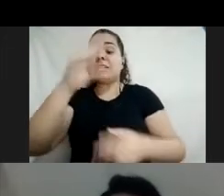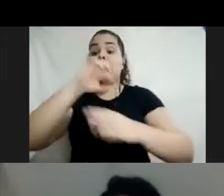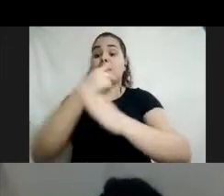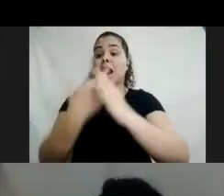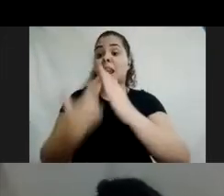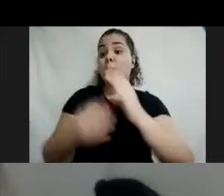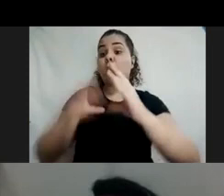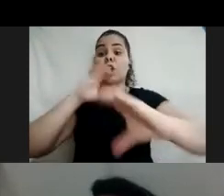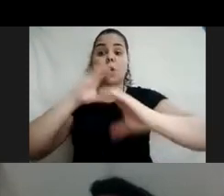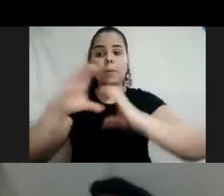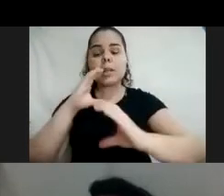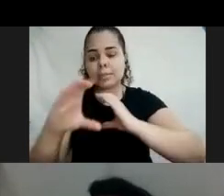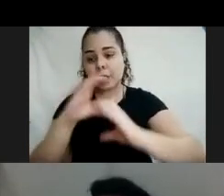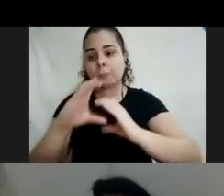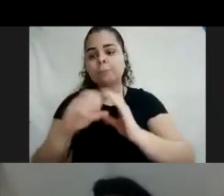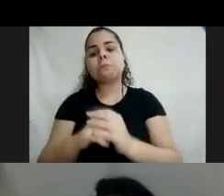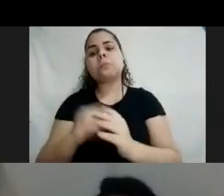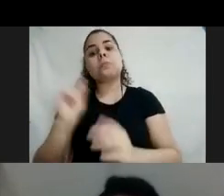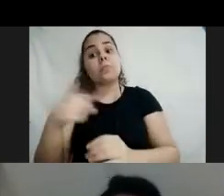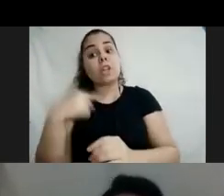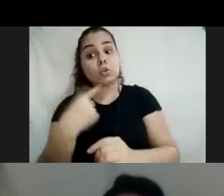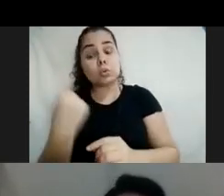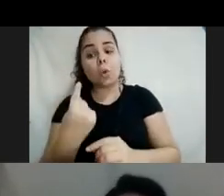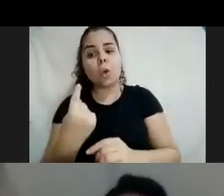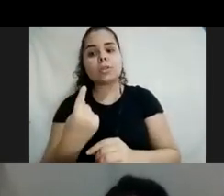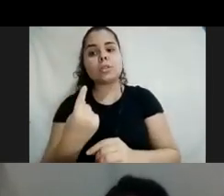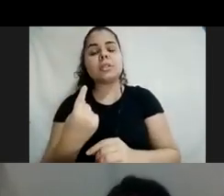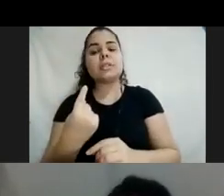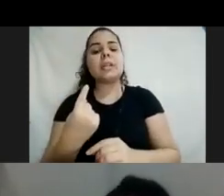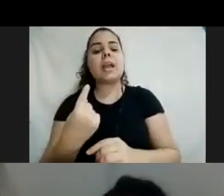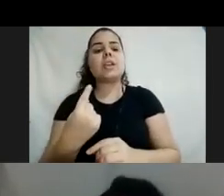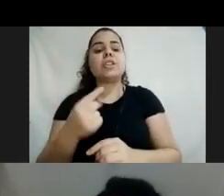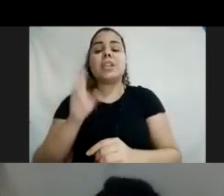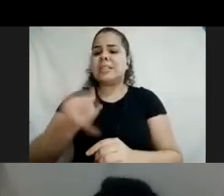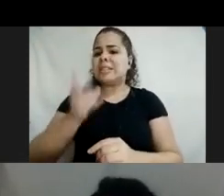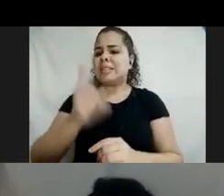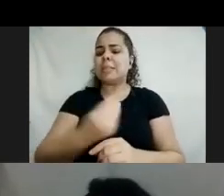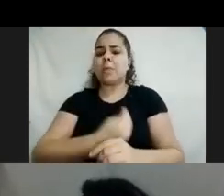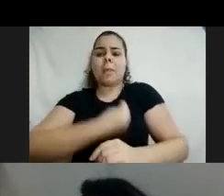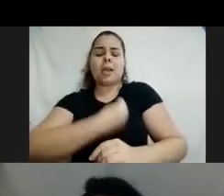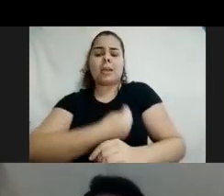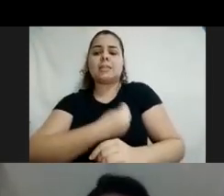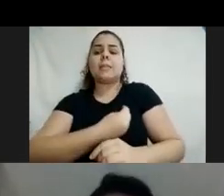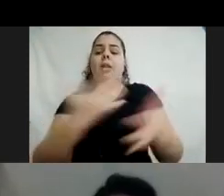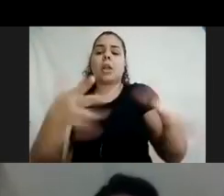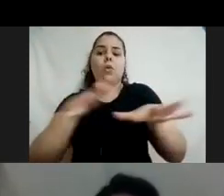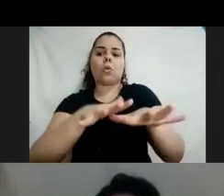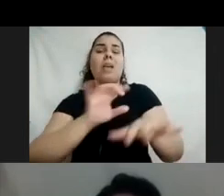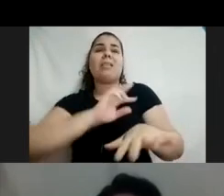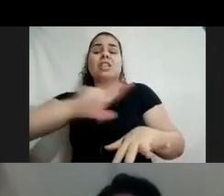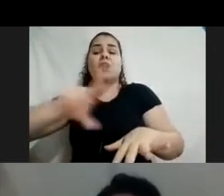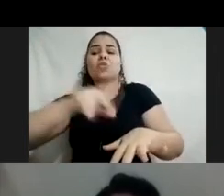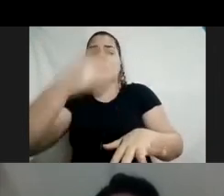comunicação, e nós mesmos sermos agentes de inclusão sempre, e não só para a pessoa com deficiência, para qualquer